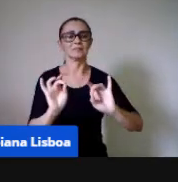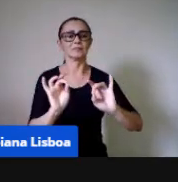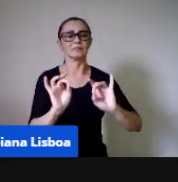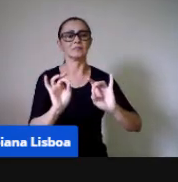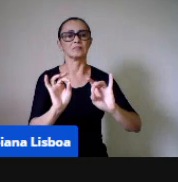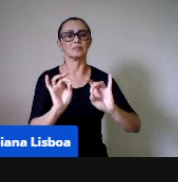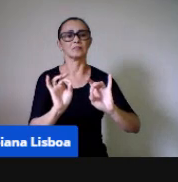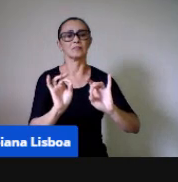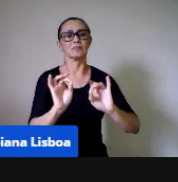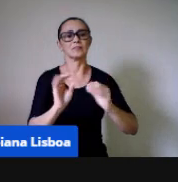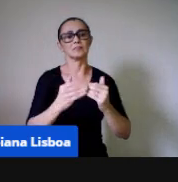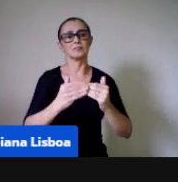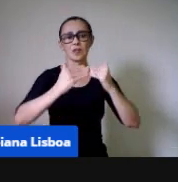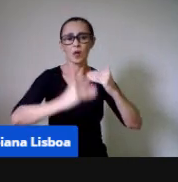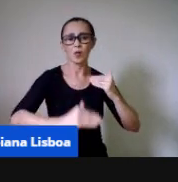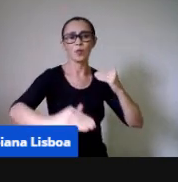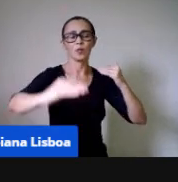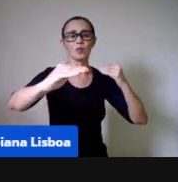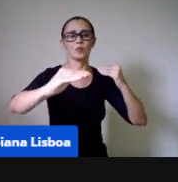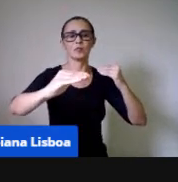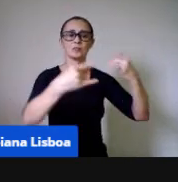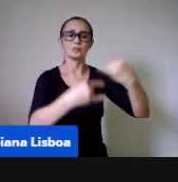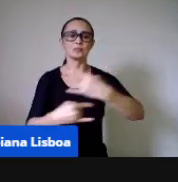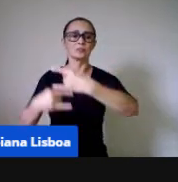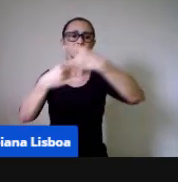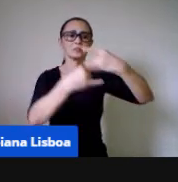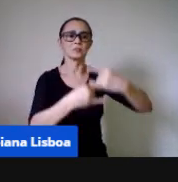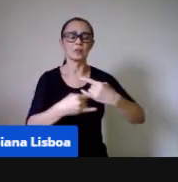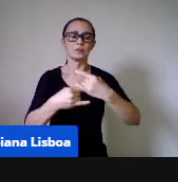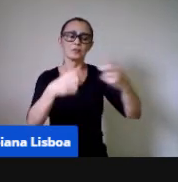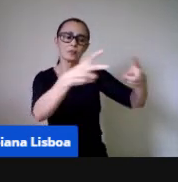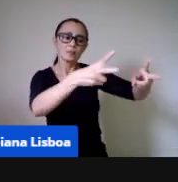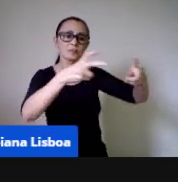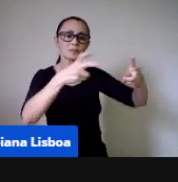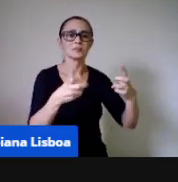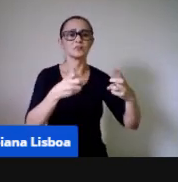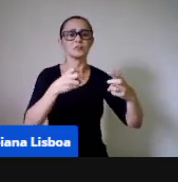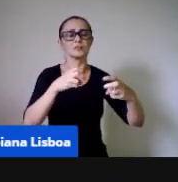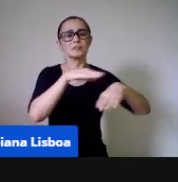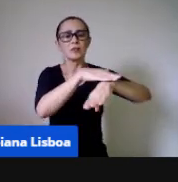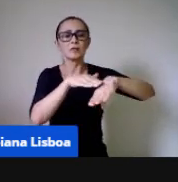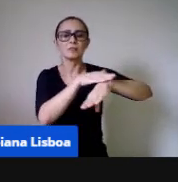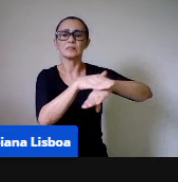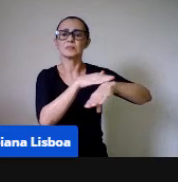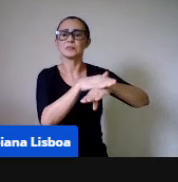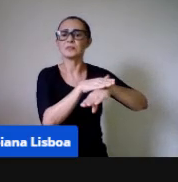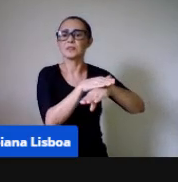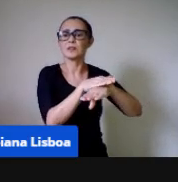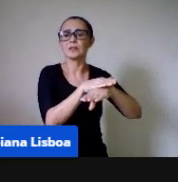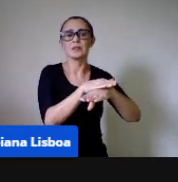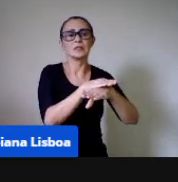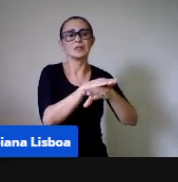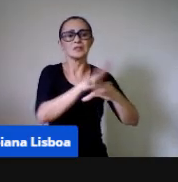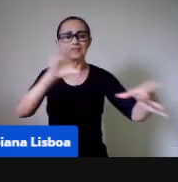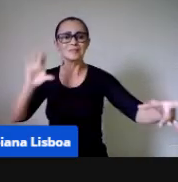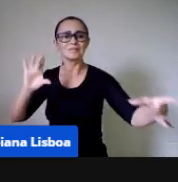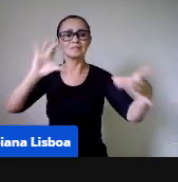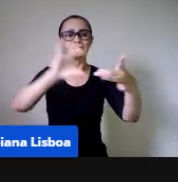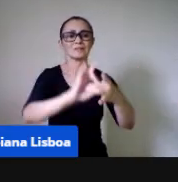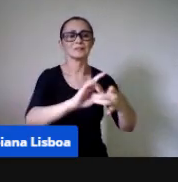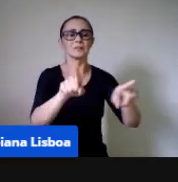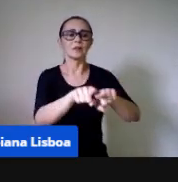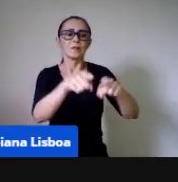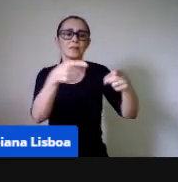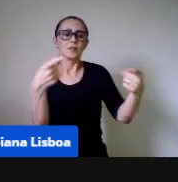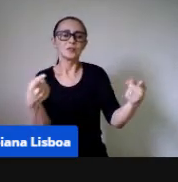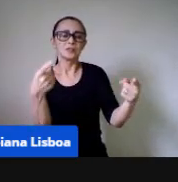né, da live vocês vão perceber que a gente vai tratar sempre de uma forma integrada, mas a gente quer dar